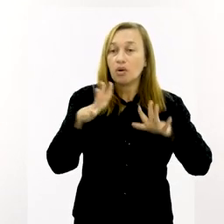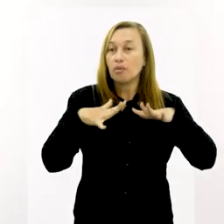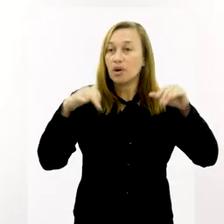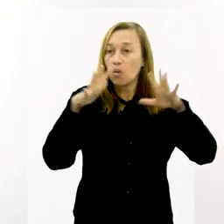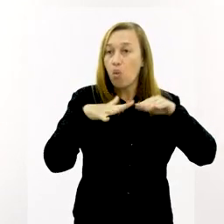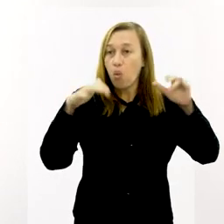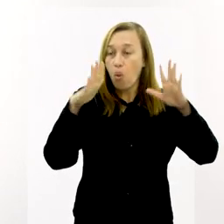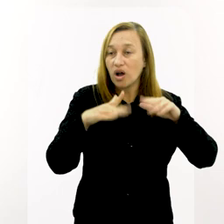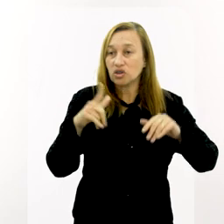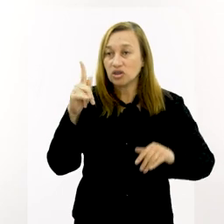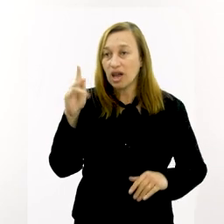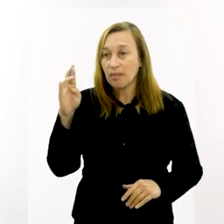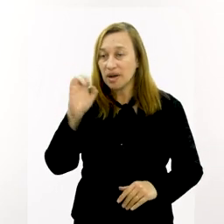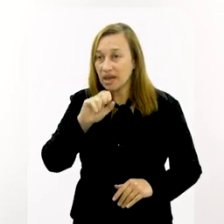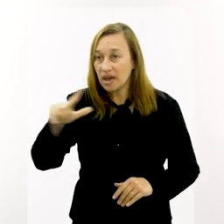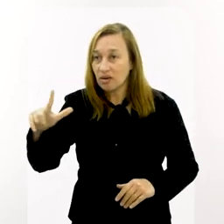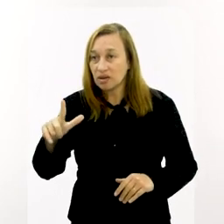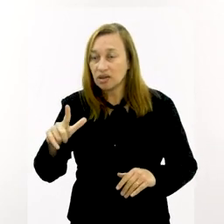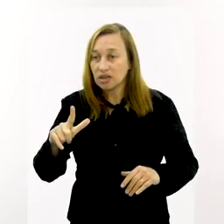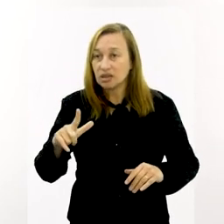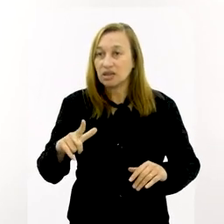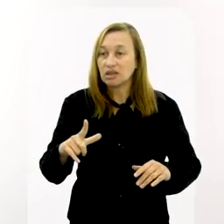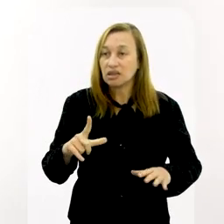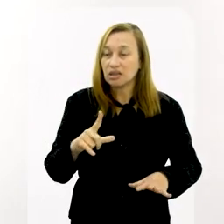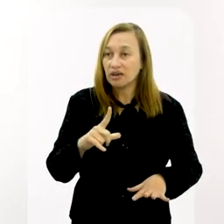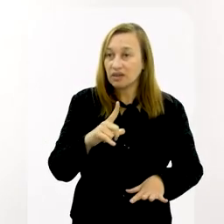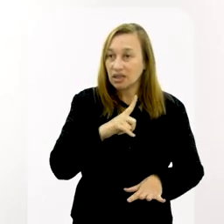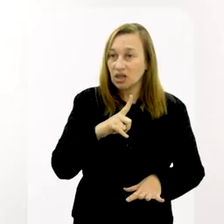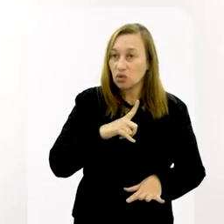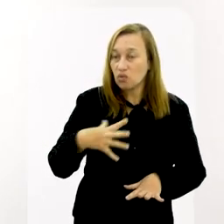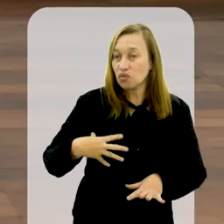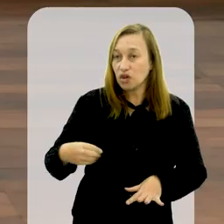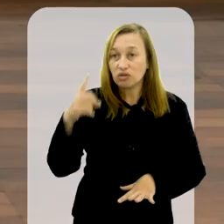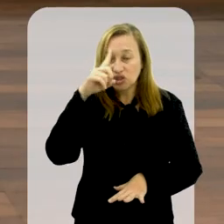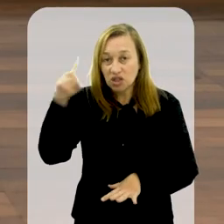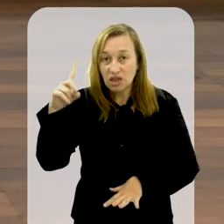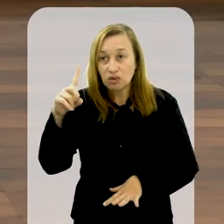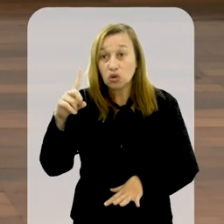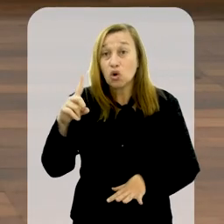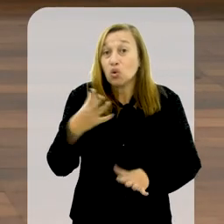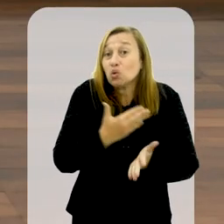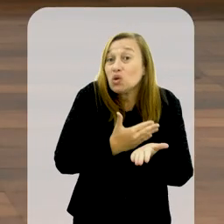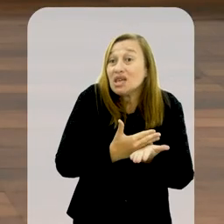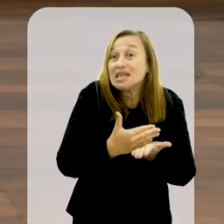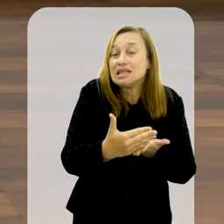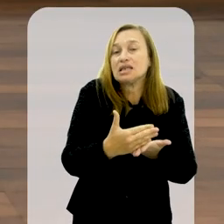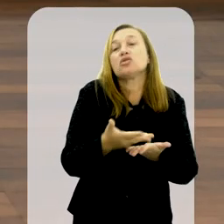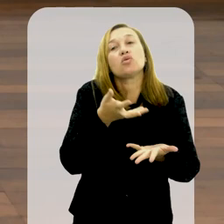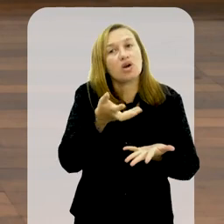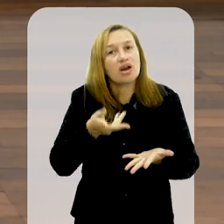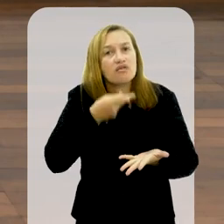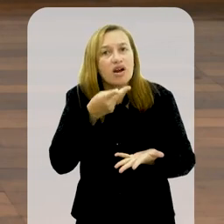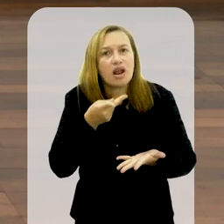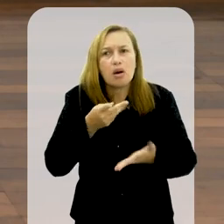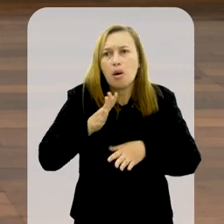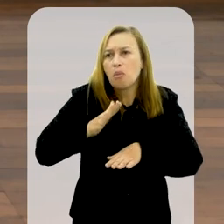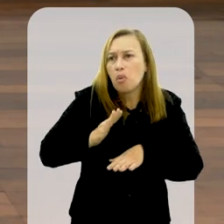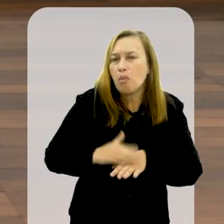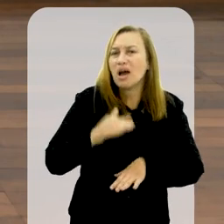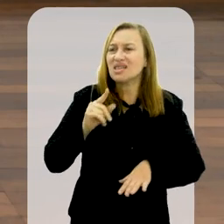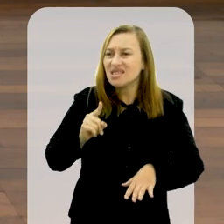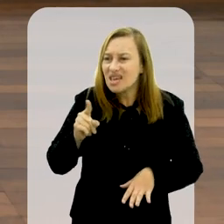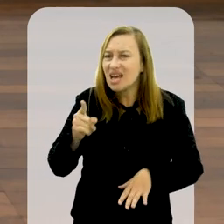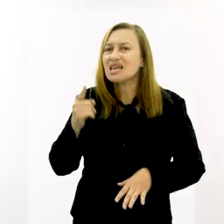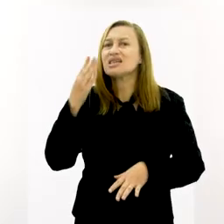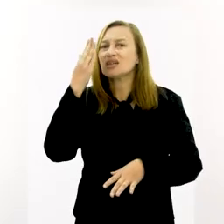avisada pelo anjo Gabriel que ela estava gerando o filho de Deus. Mas não foi menor? Desde o início. É o que eu quero